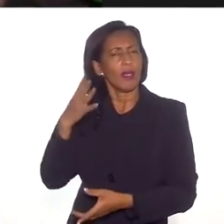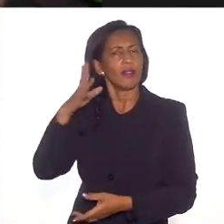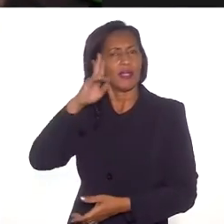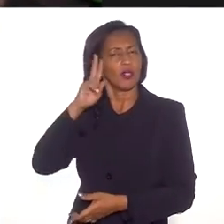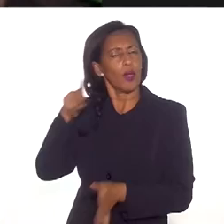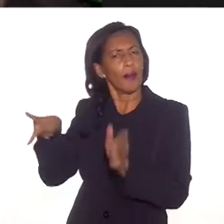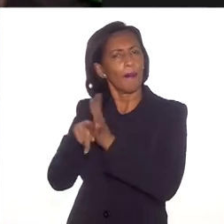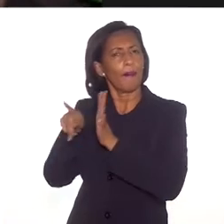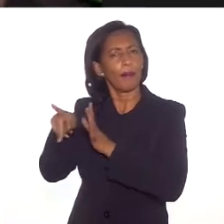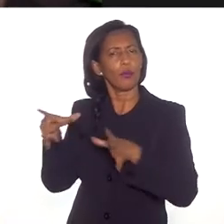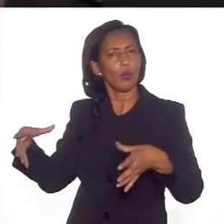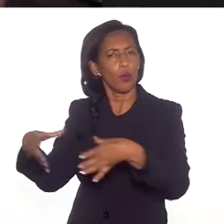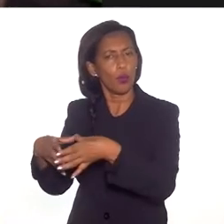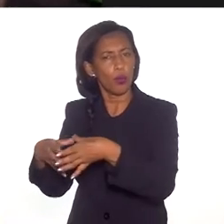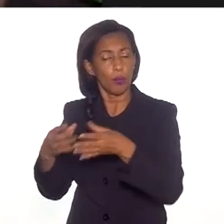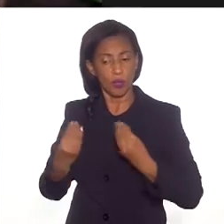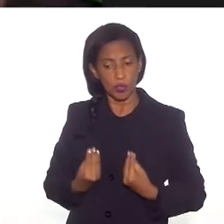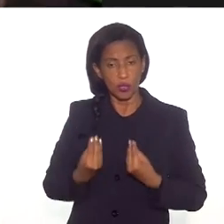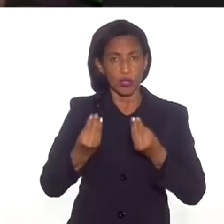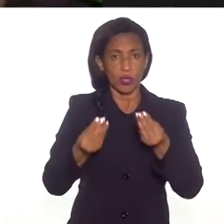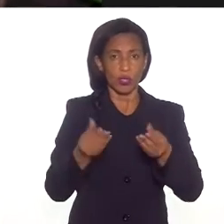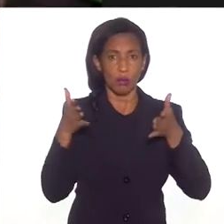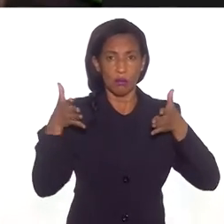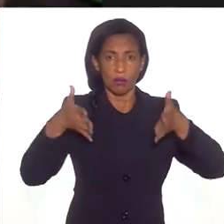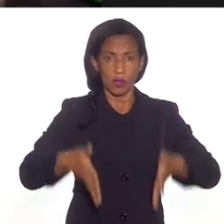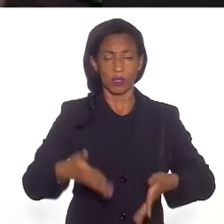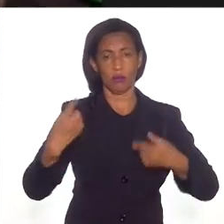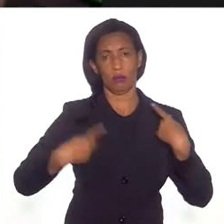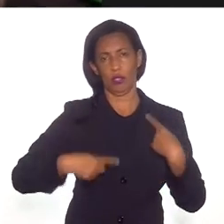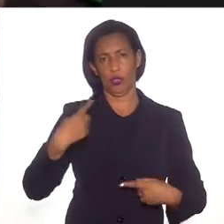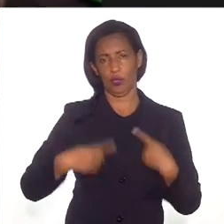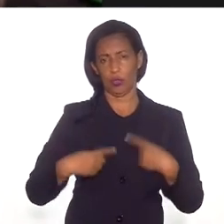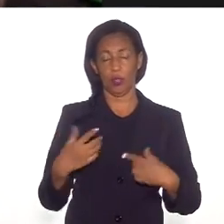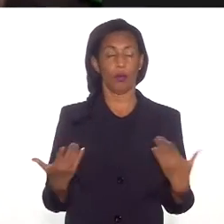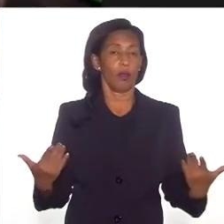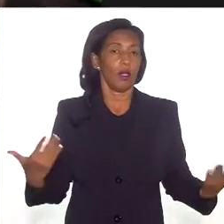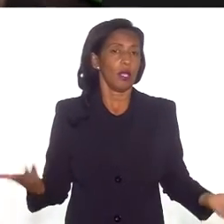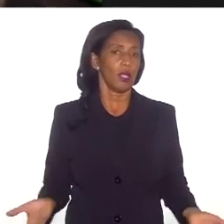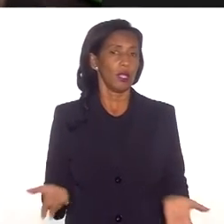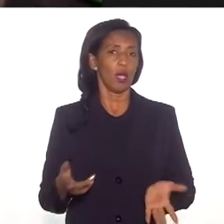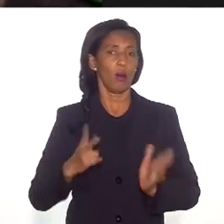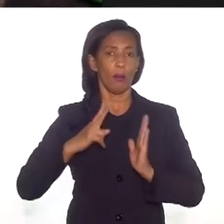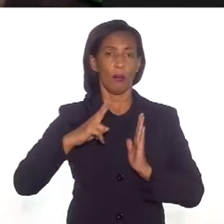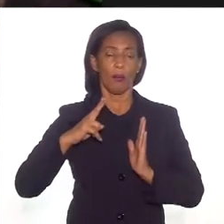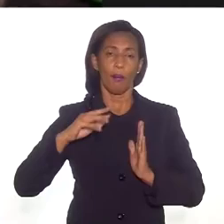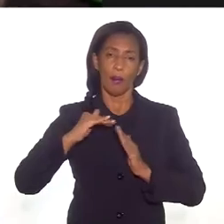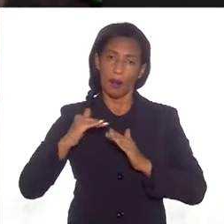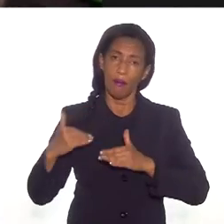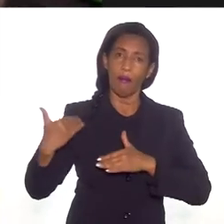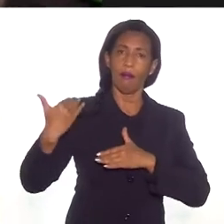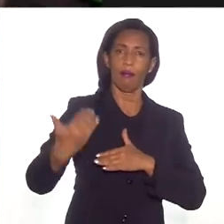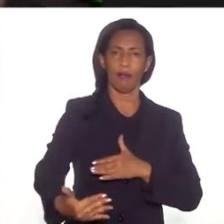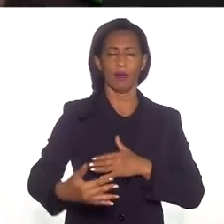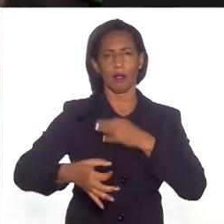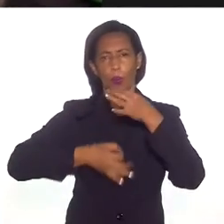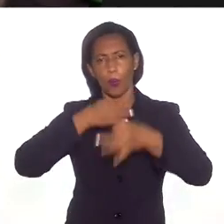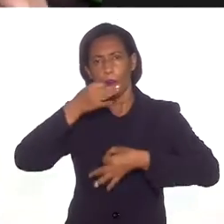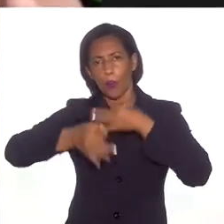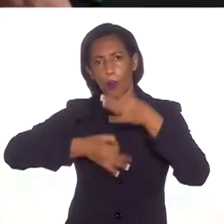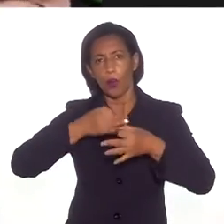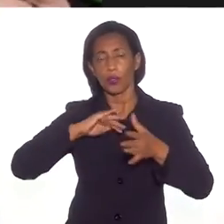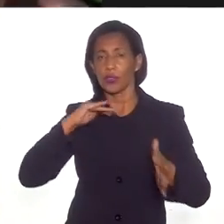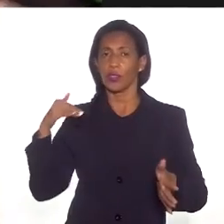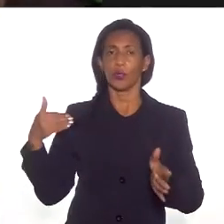histórias tradicionais, a gente quis trazer isso para o centro das discursões. Então, e para além dessas questões, tinha